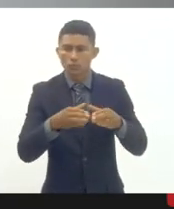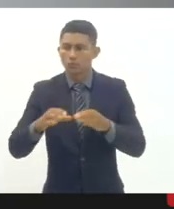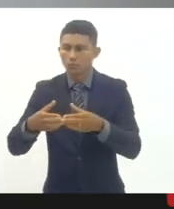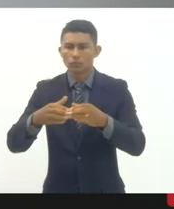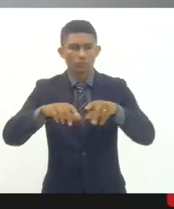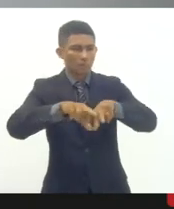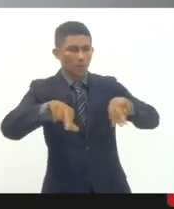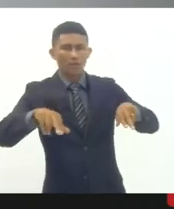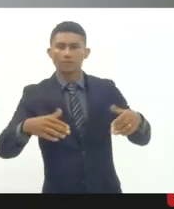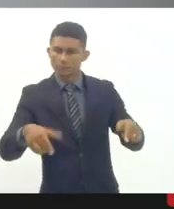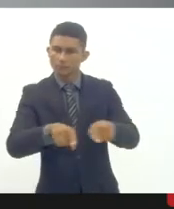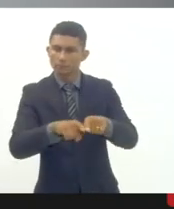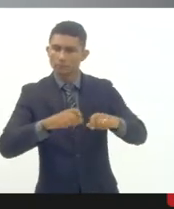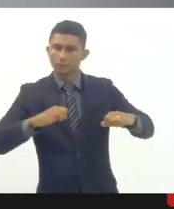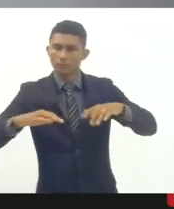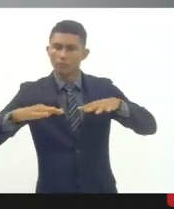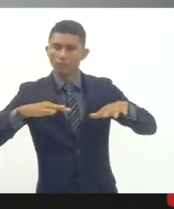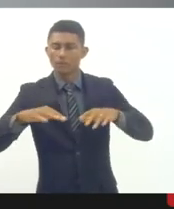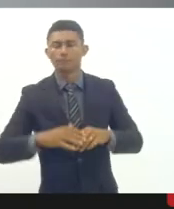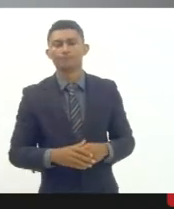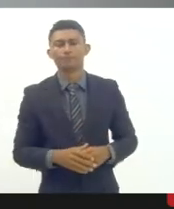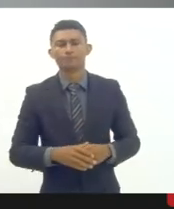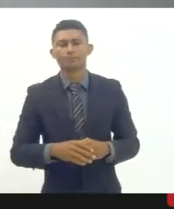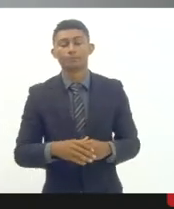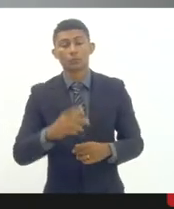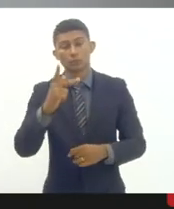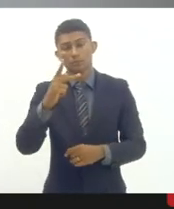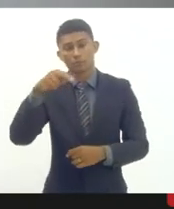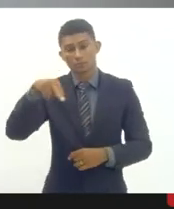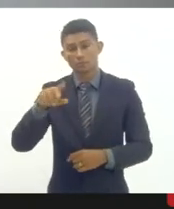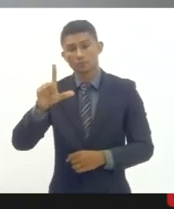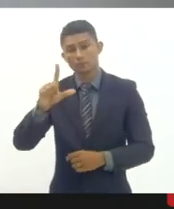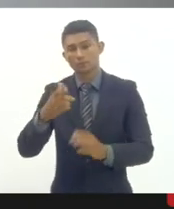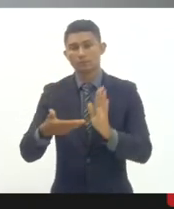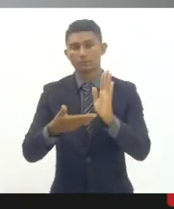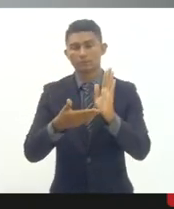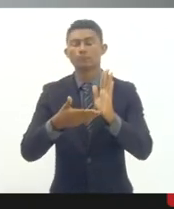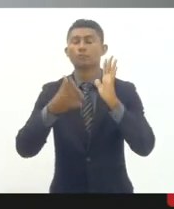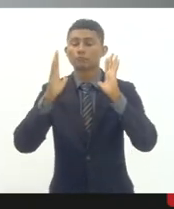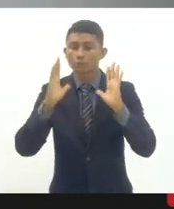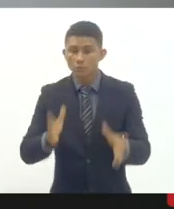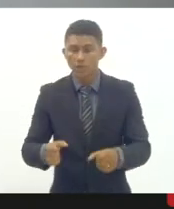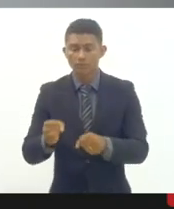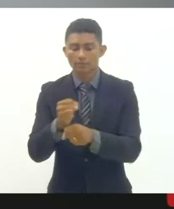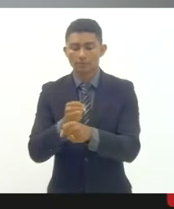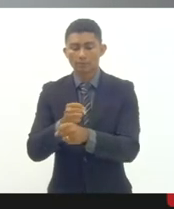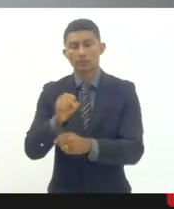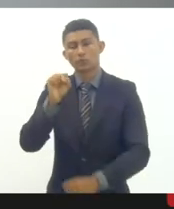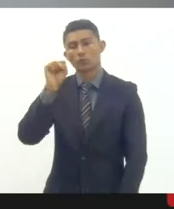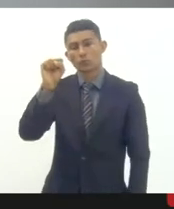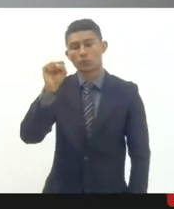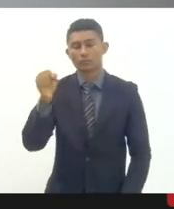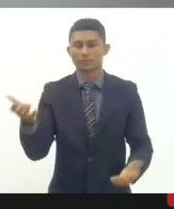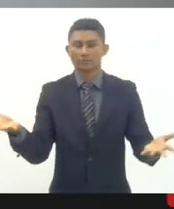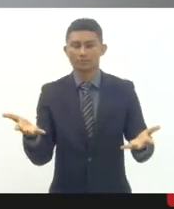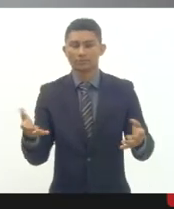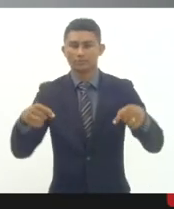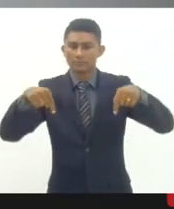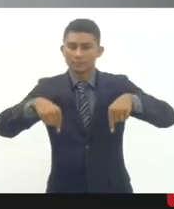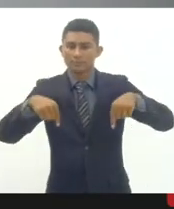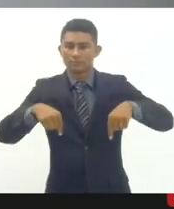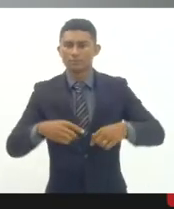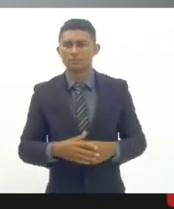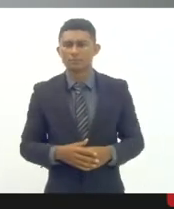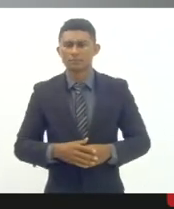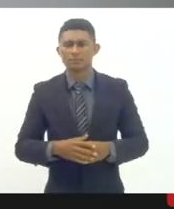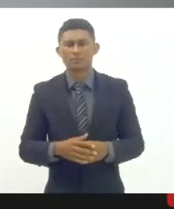Brasil sobre o plano nacional de educação a gente chega no oitavo ano do plano nacional de educação com uma baixa